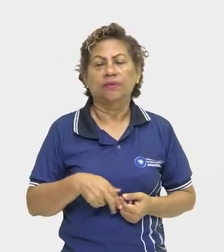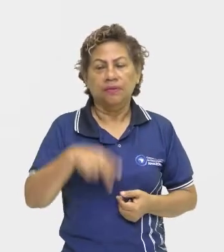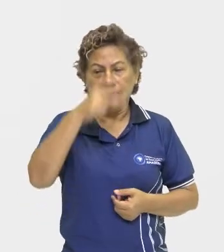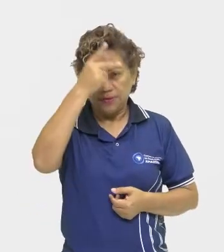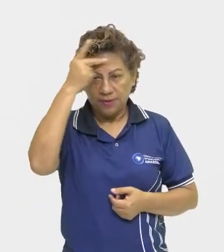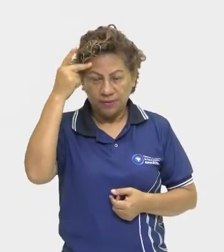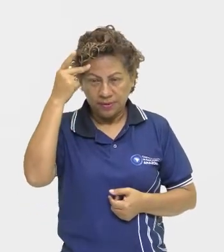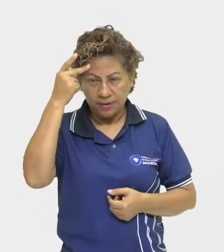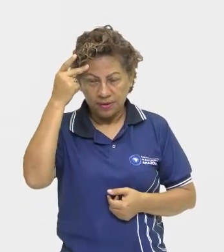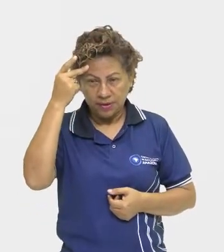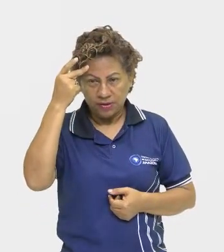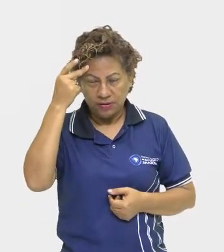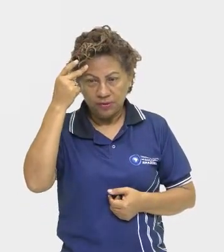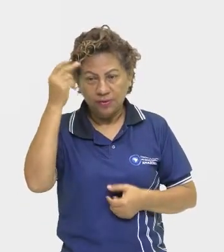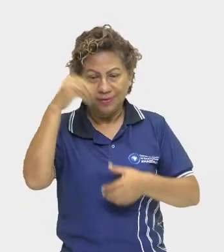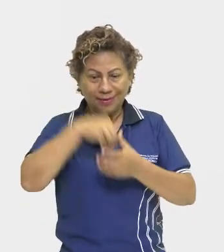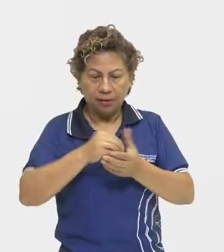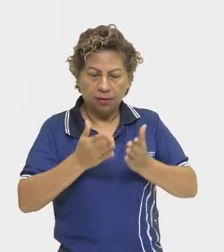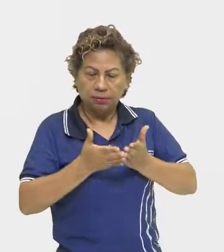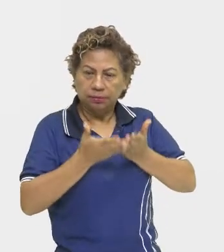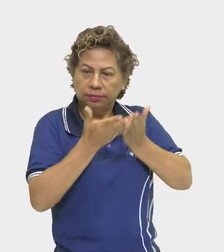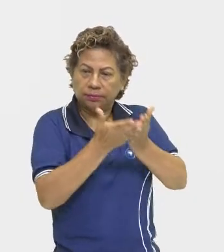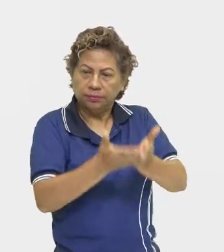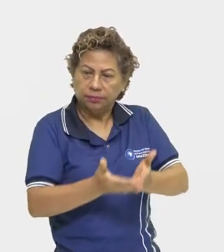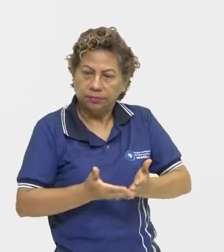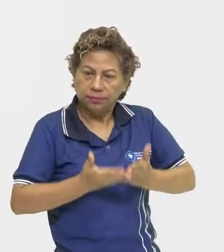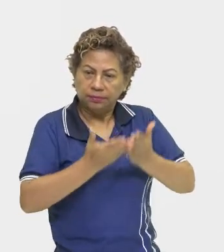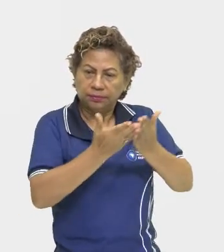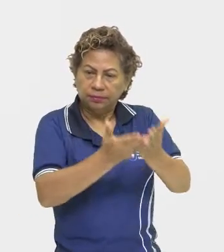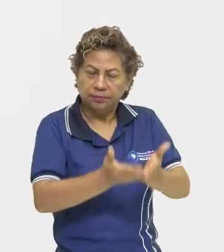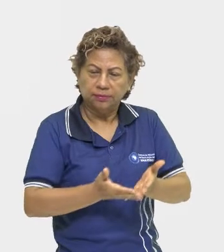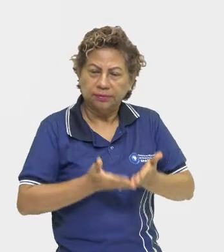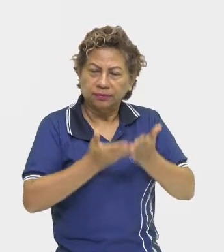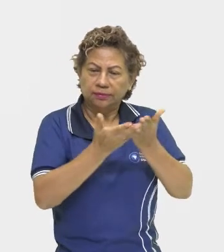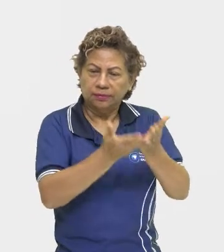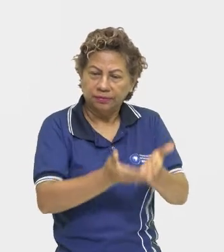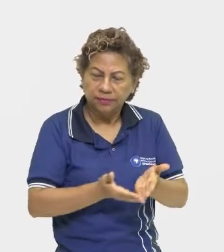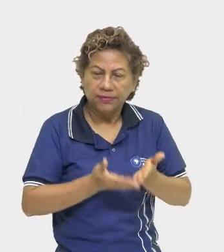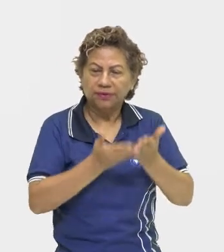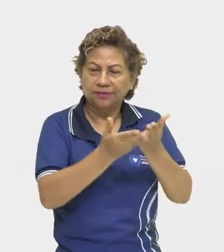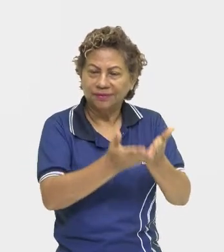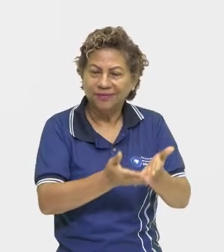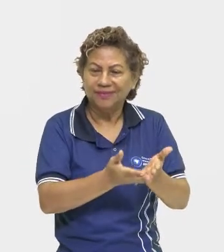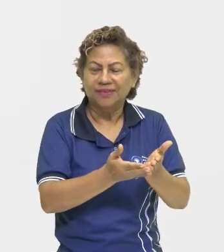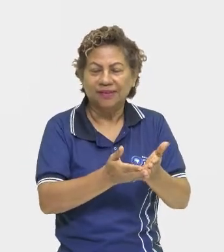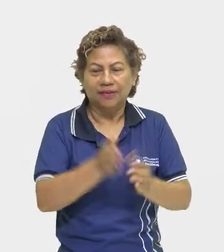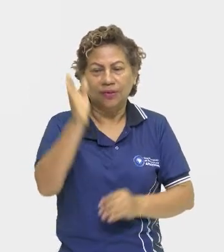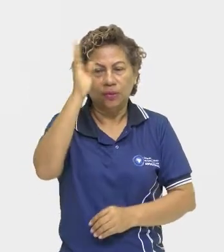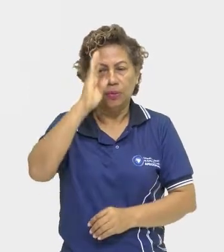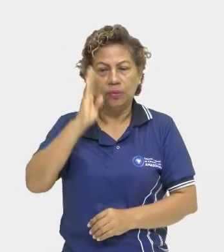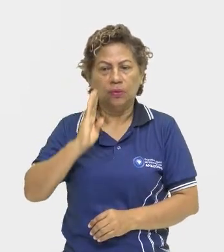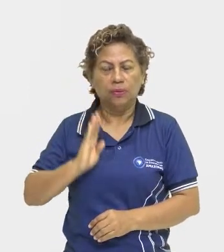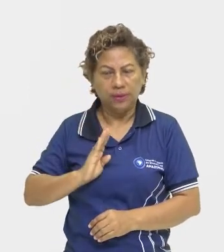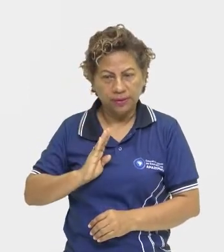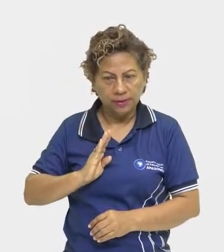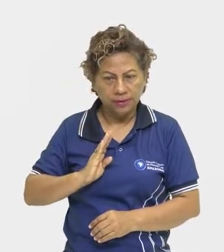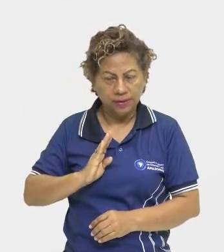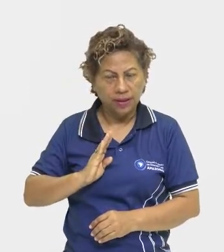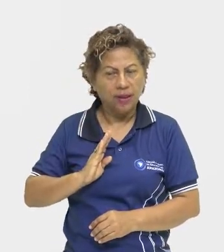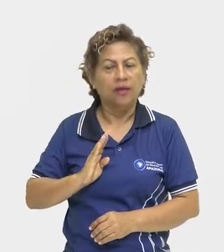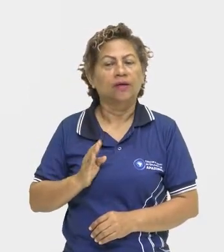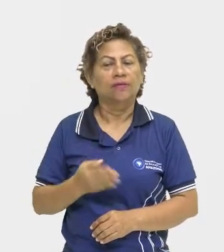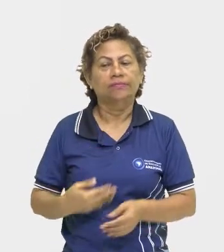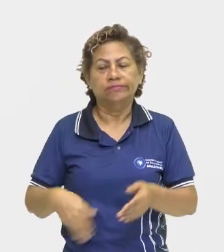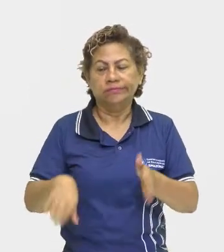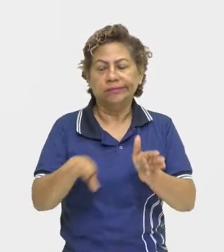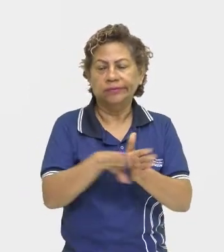vêm em missões para o novo território descoberto, que é a nossa terra, a terra de Veracruz, terra de Santa